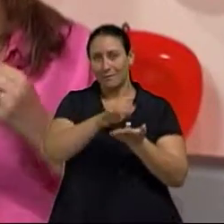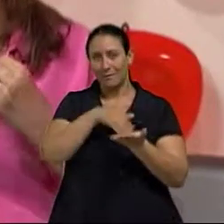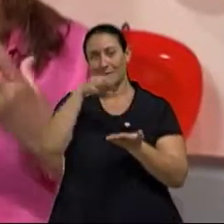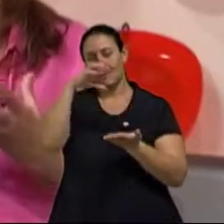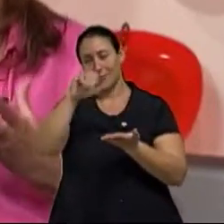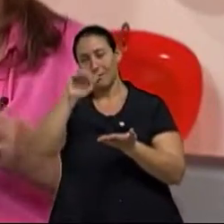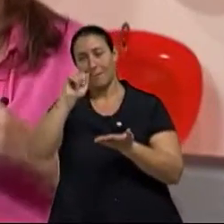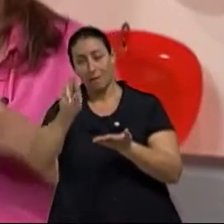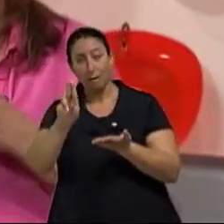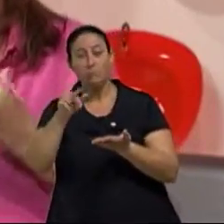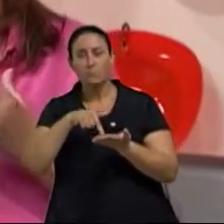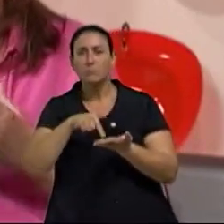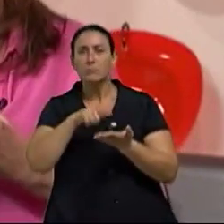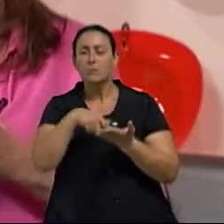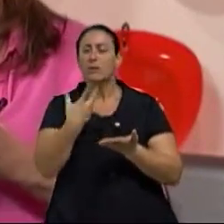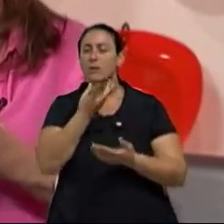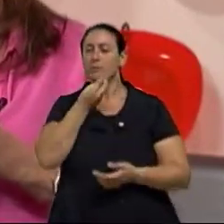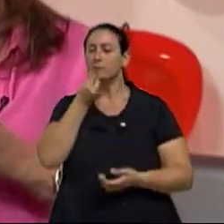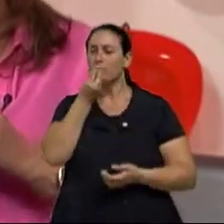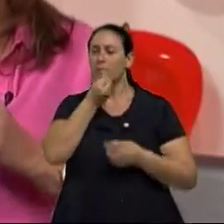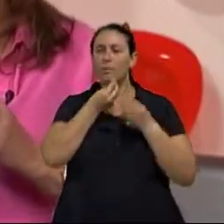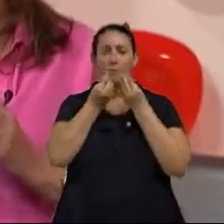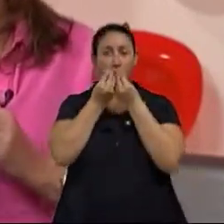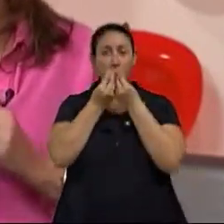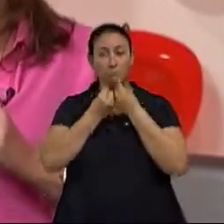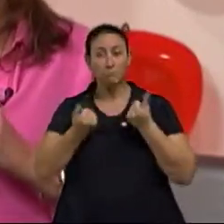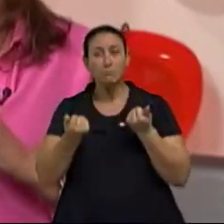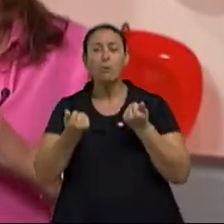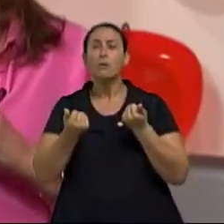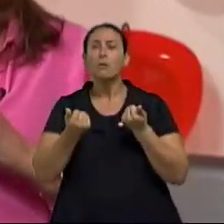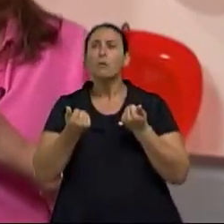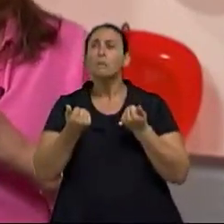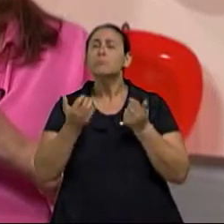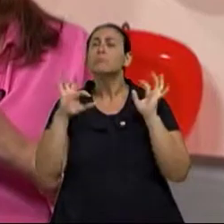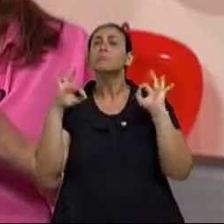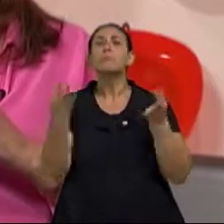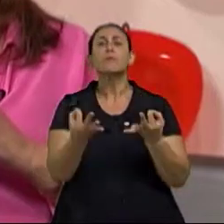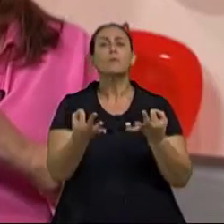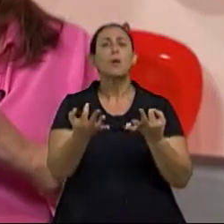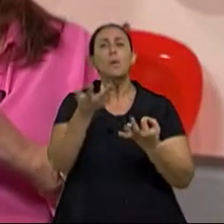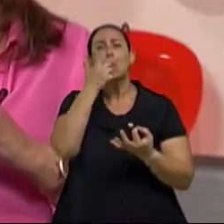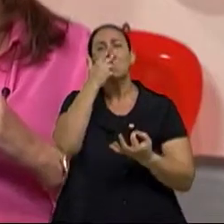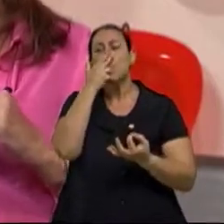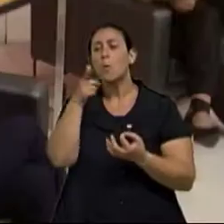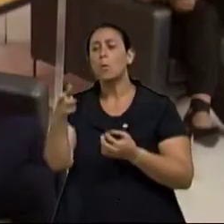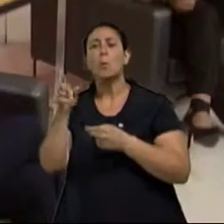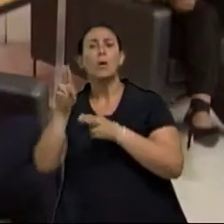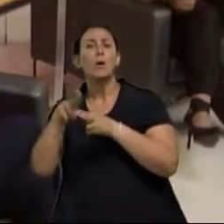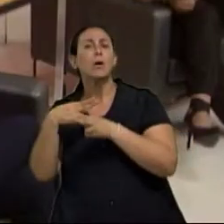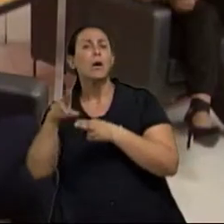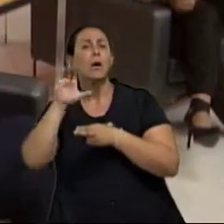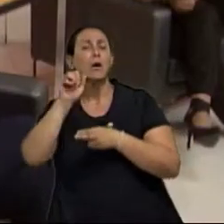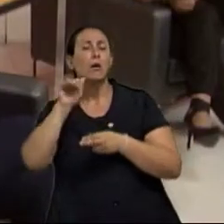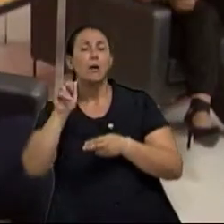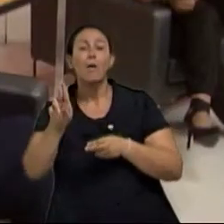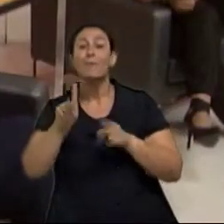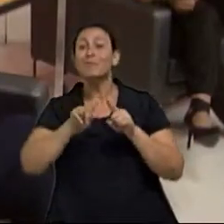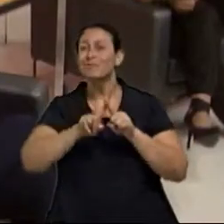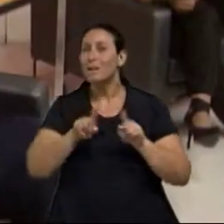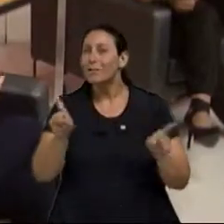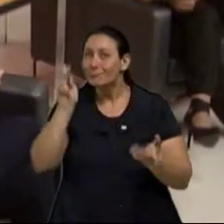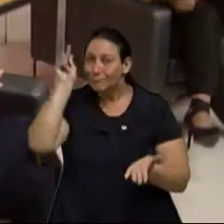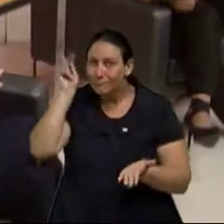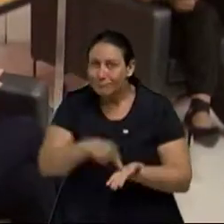às vezes o derretimento à boca, a fusão à boca, é tão perfeita quanto a manteiga de cacau. Que aí não daria diferença. Mas o nobre